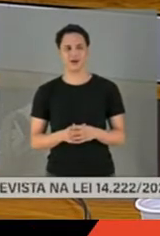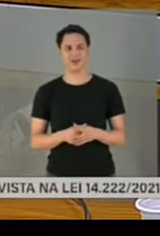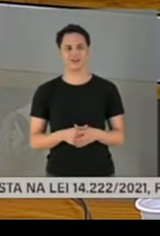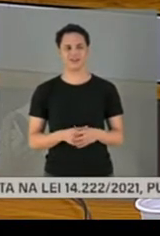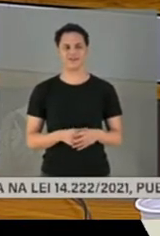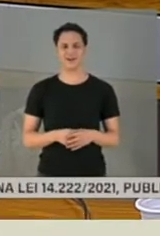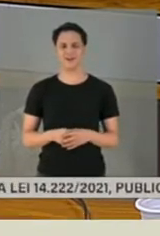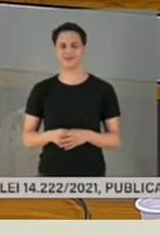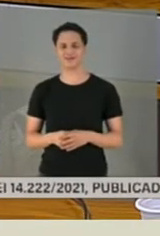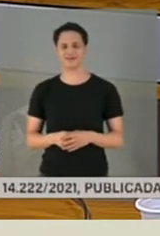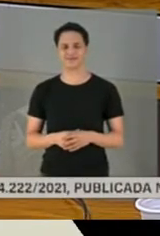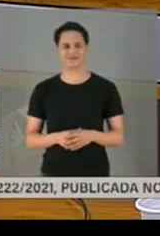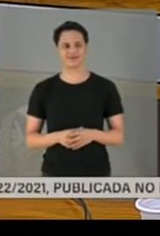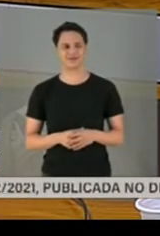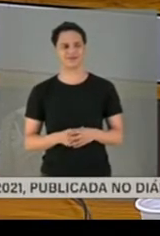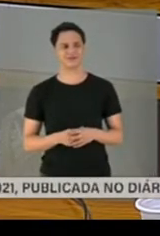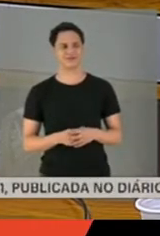ano,